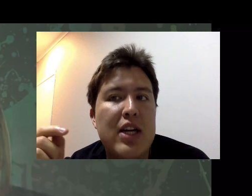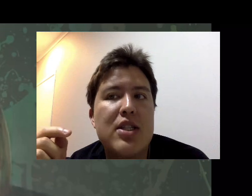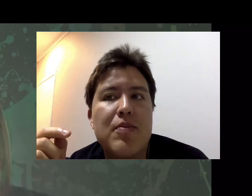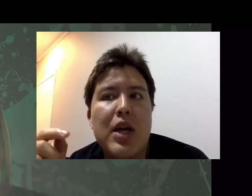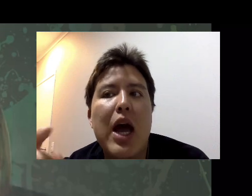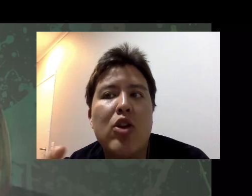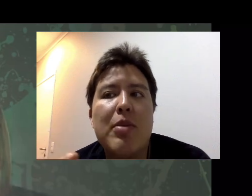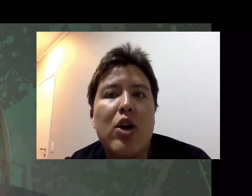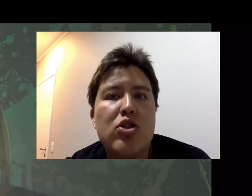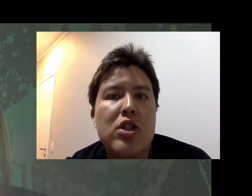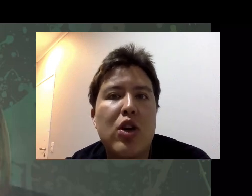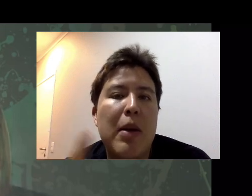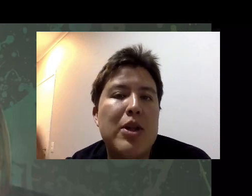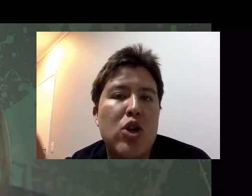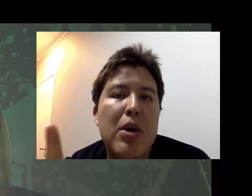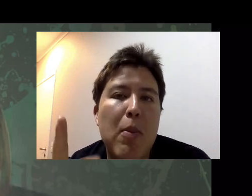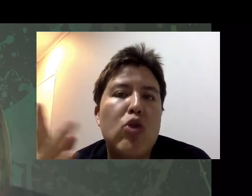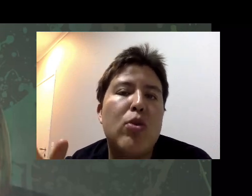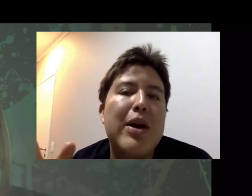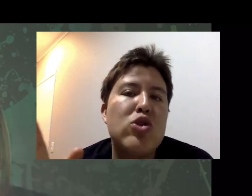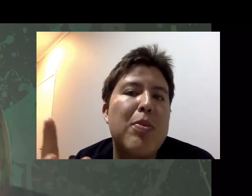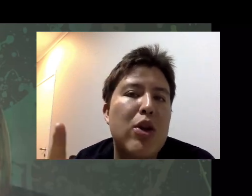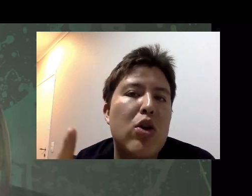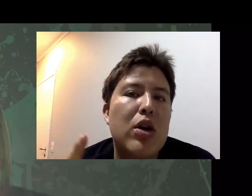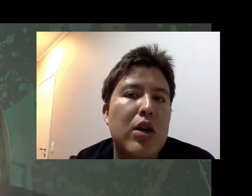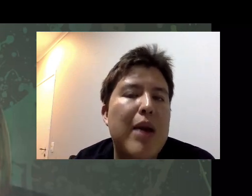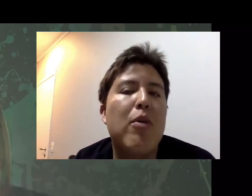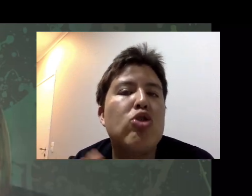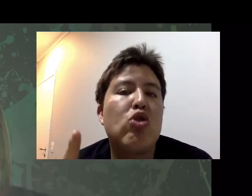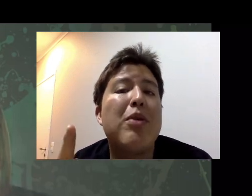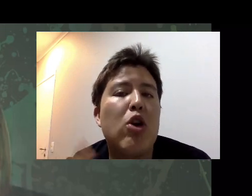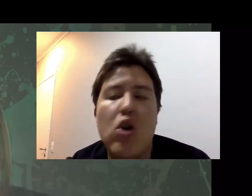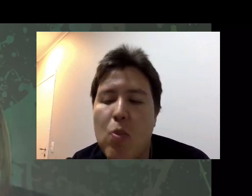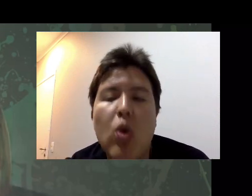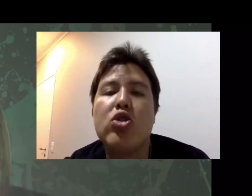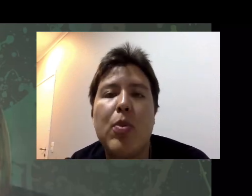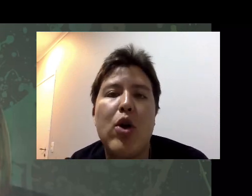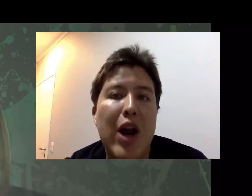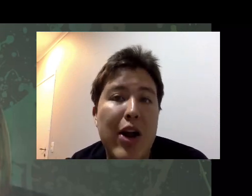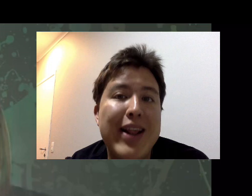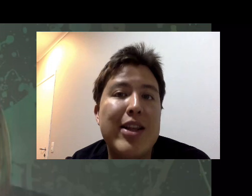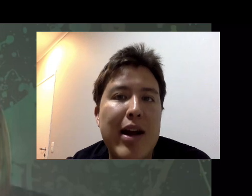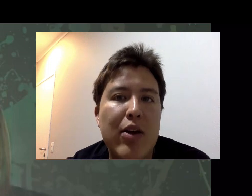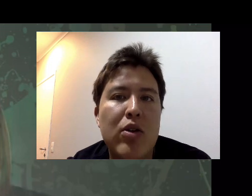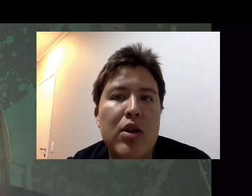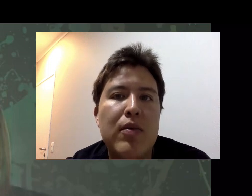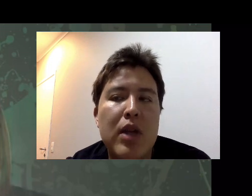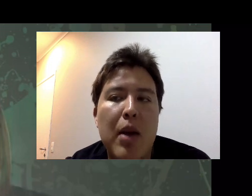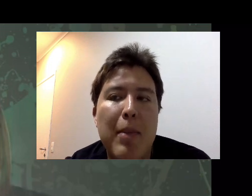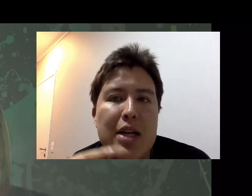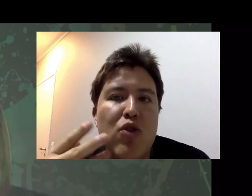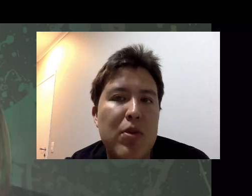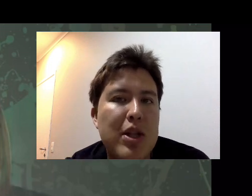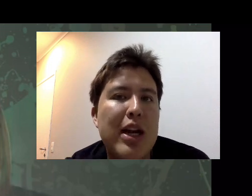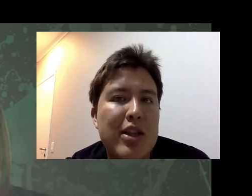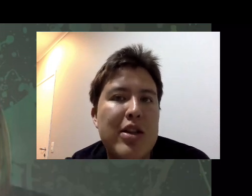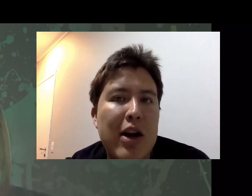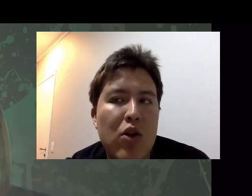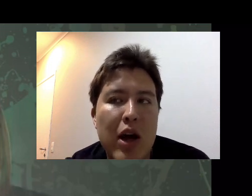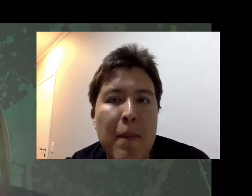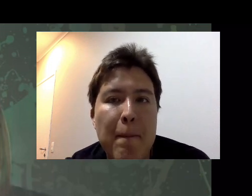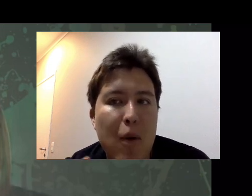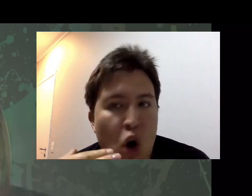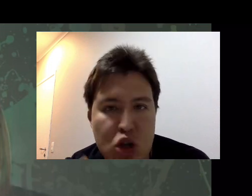na Netflix. Eu também considero que Midsommar é muito mais superior, é muito superior, muito superior ao hereditário, mas o filme de